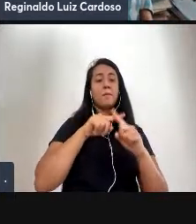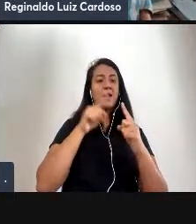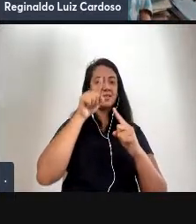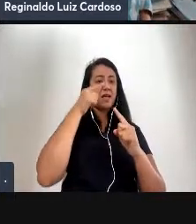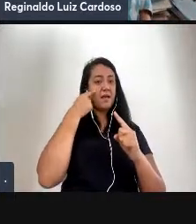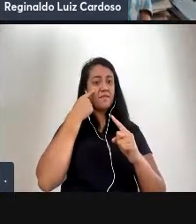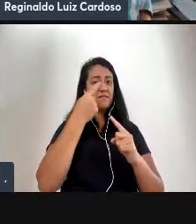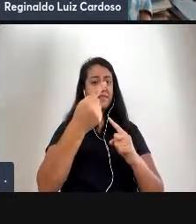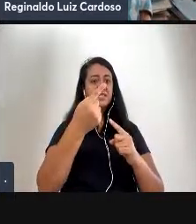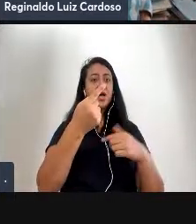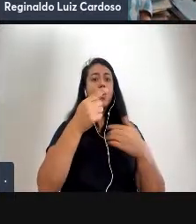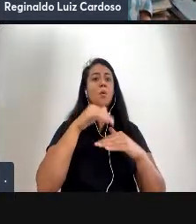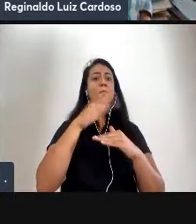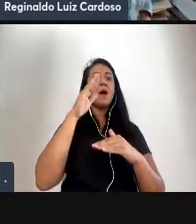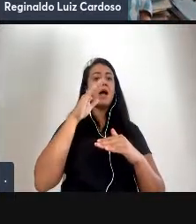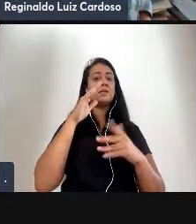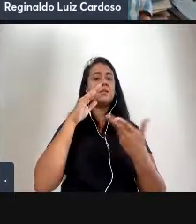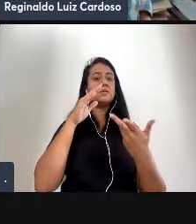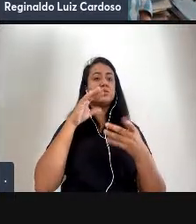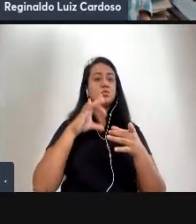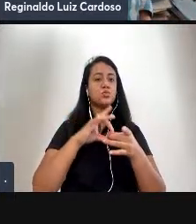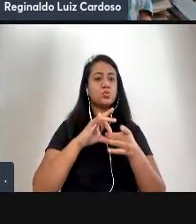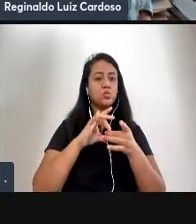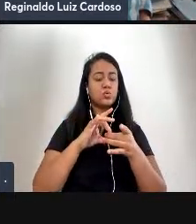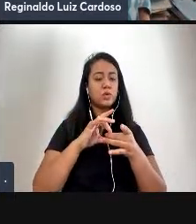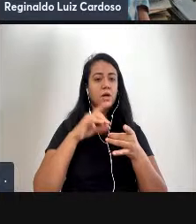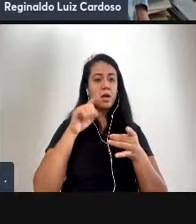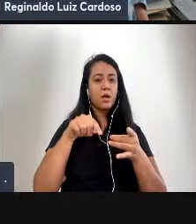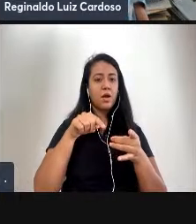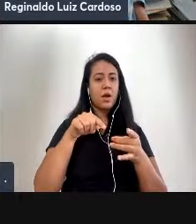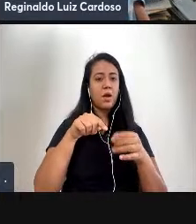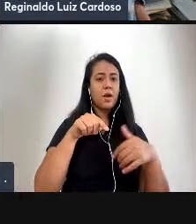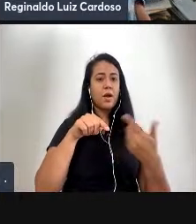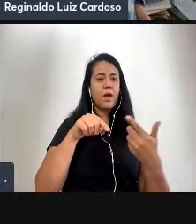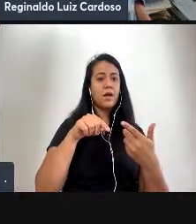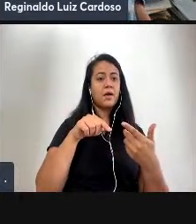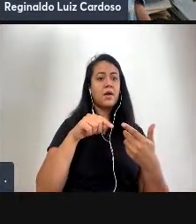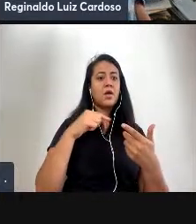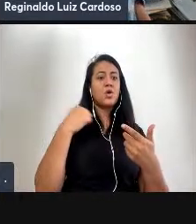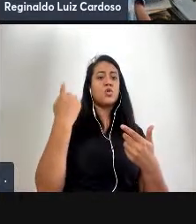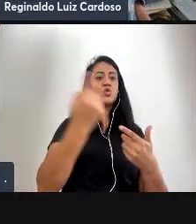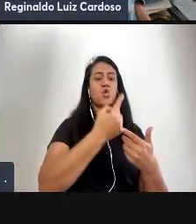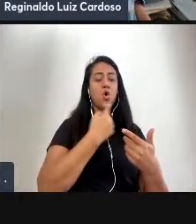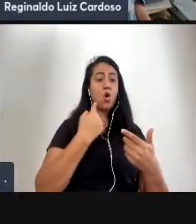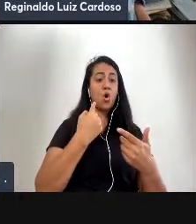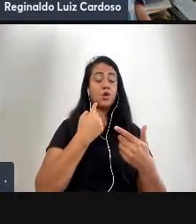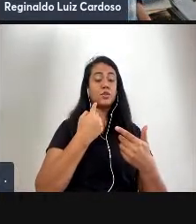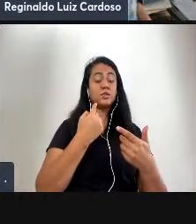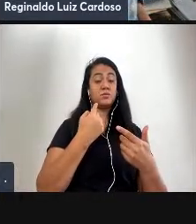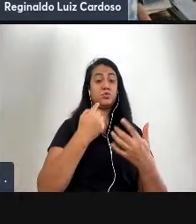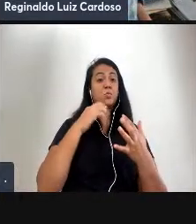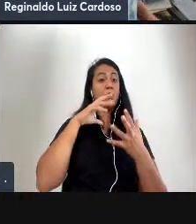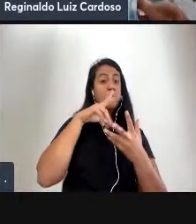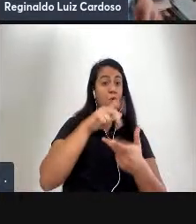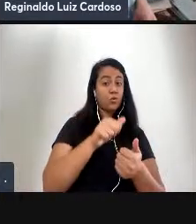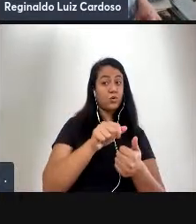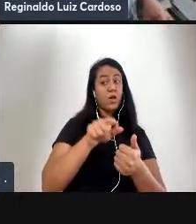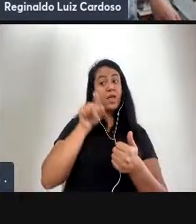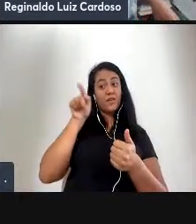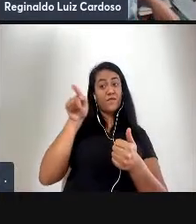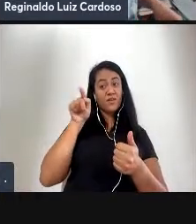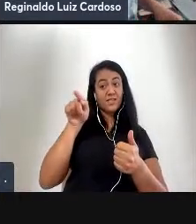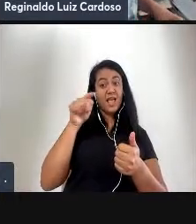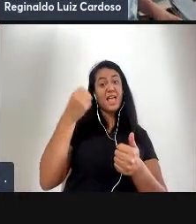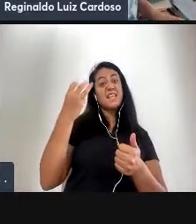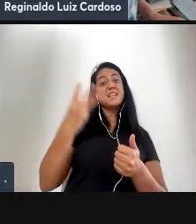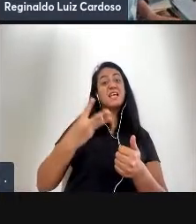We Are The Old e We Are The Third Old nós somos o mundo e você é do terceiro mundo e que participa